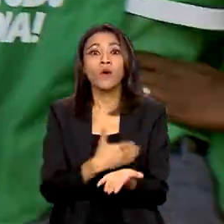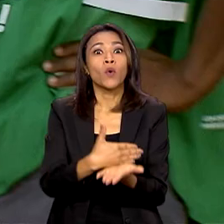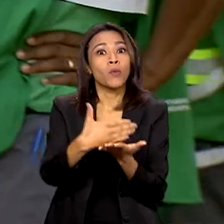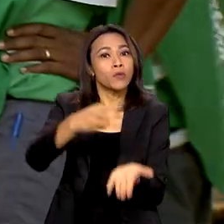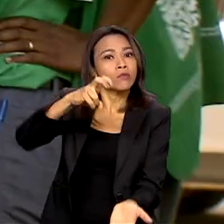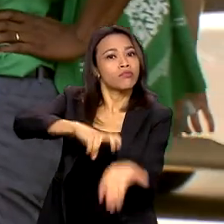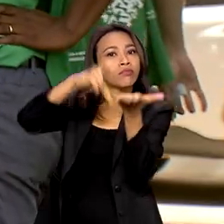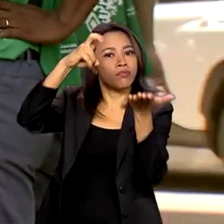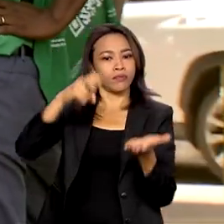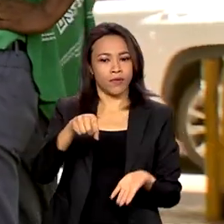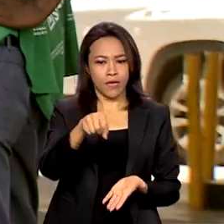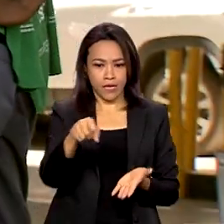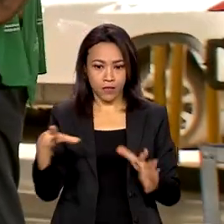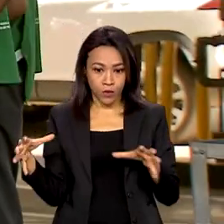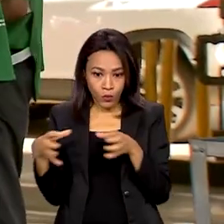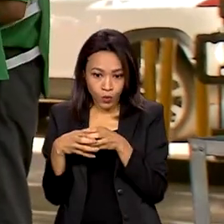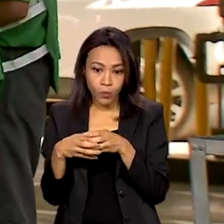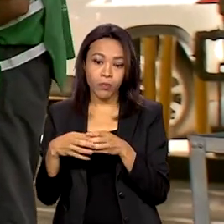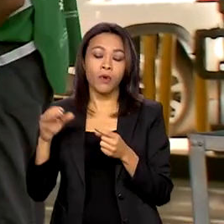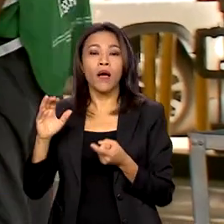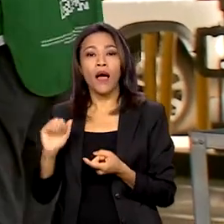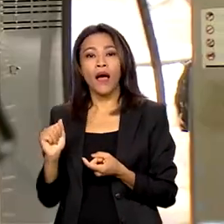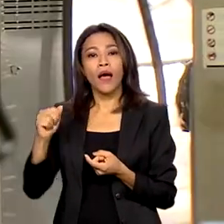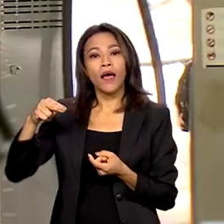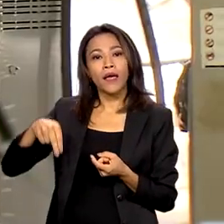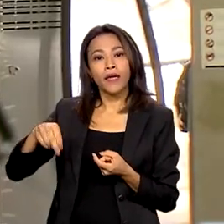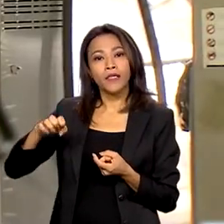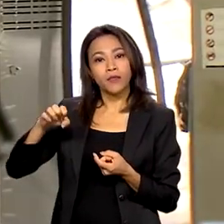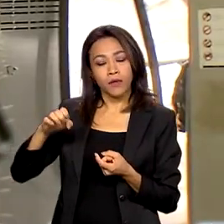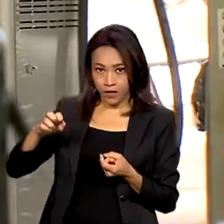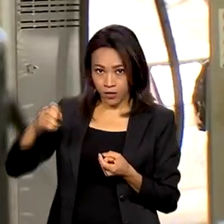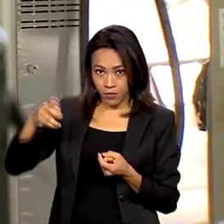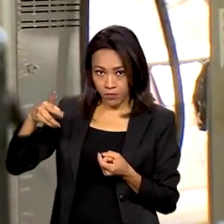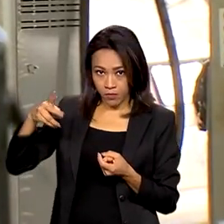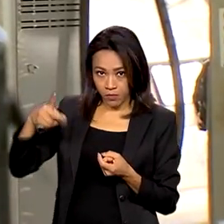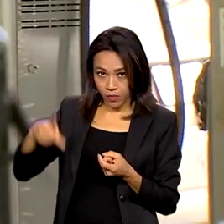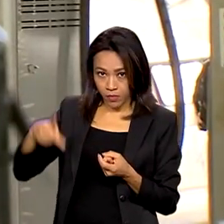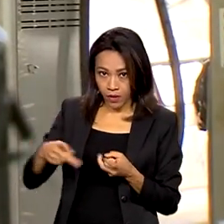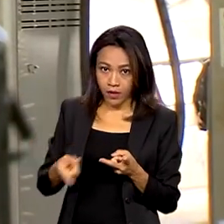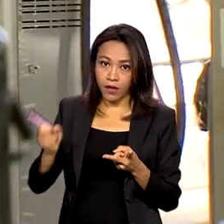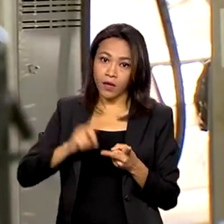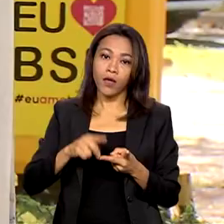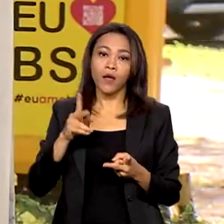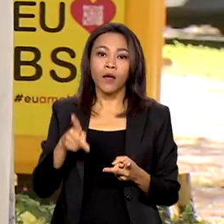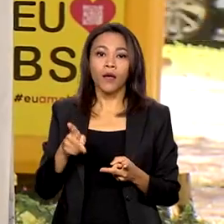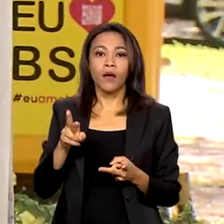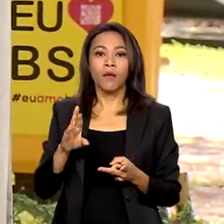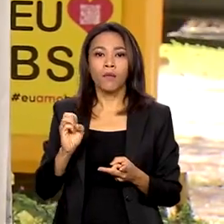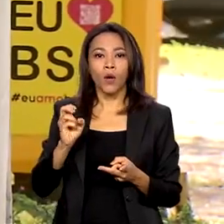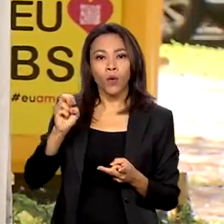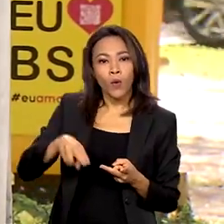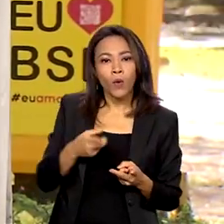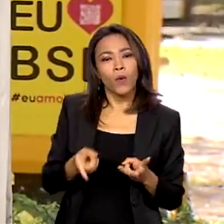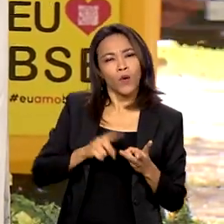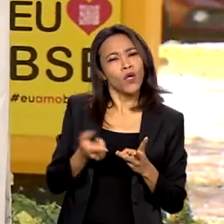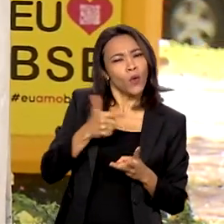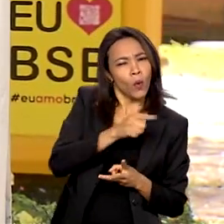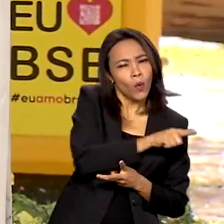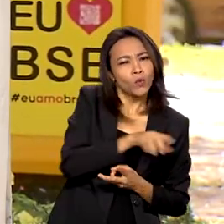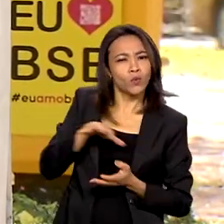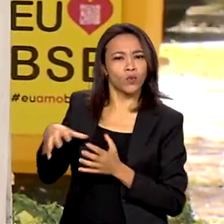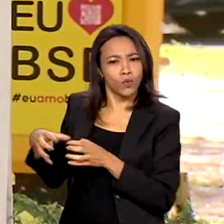agentes do PROCON, da ANP e de outros órgãos de defesa de drogas estão de olho no